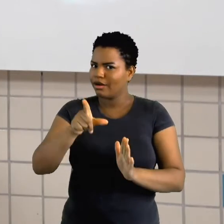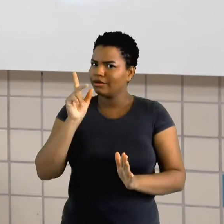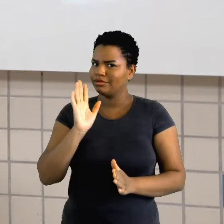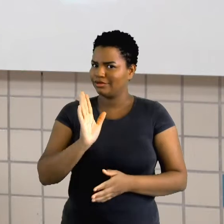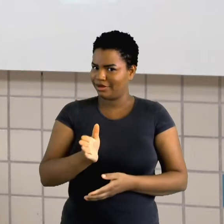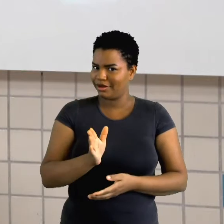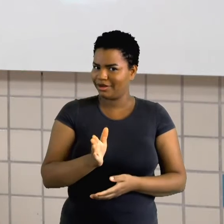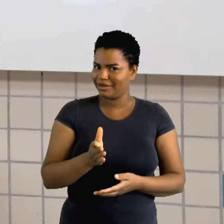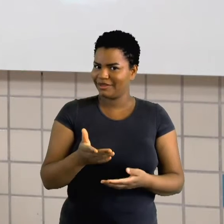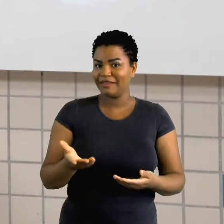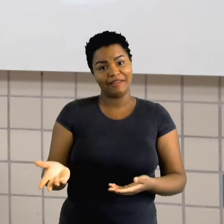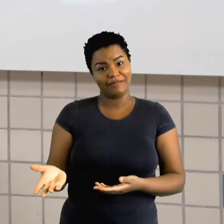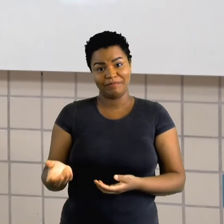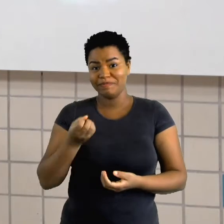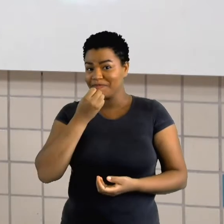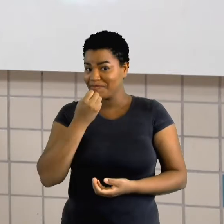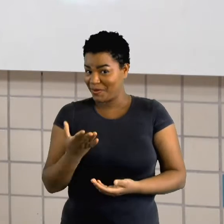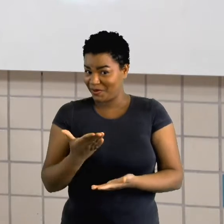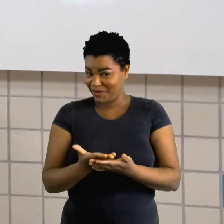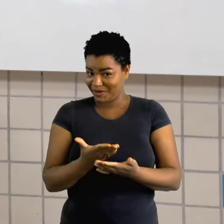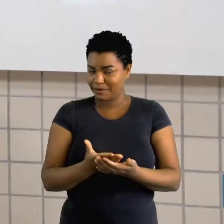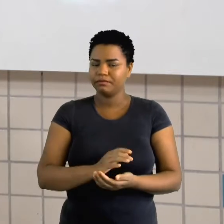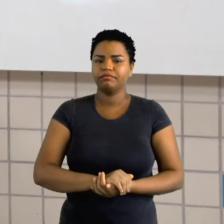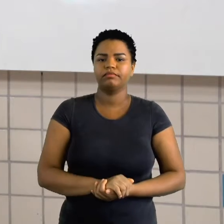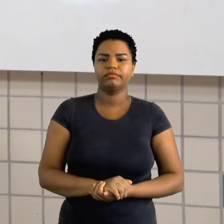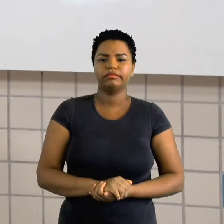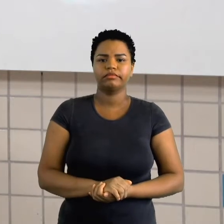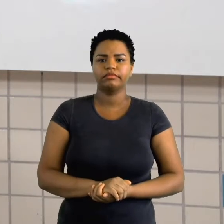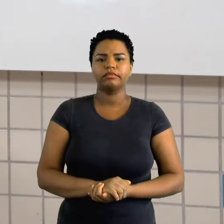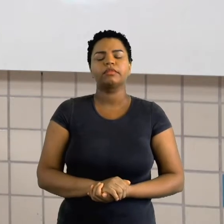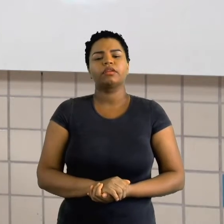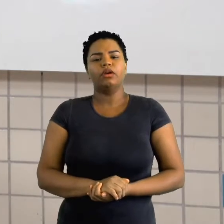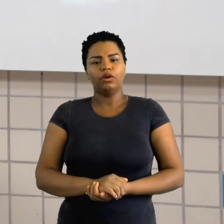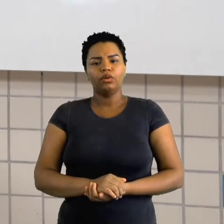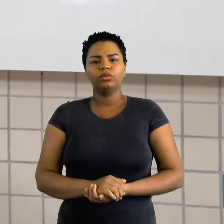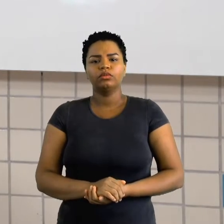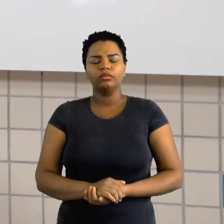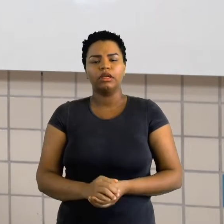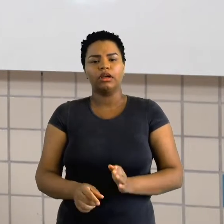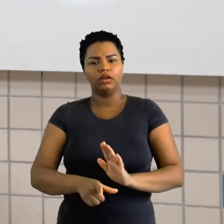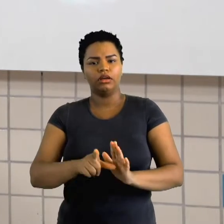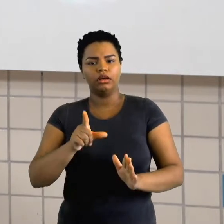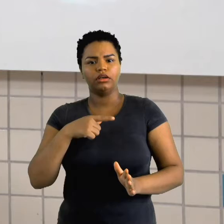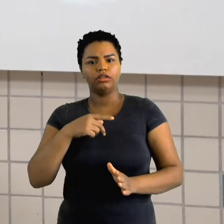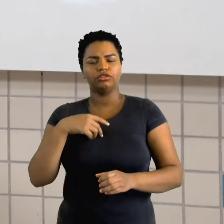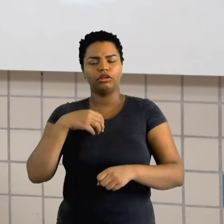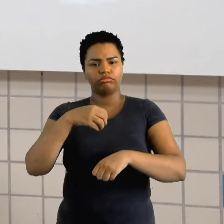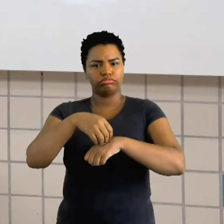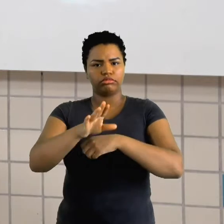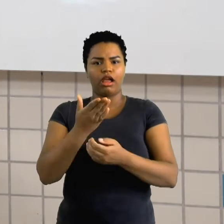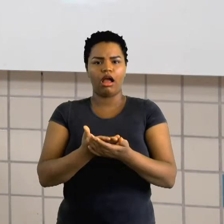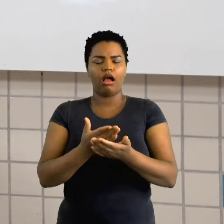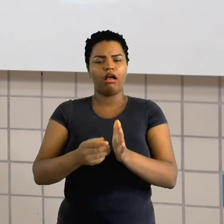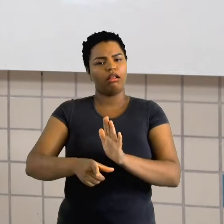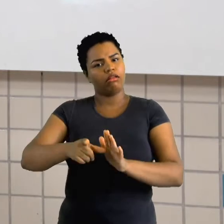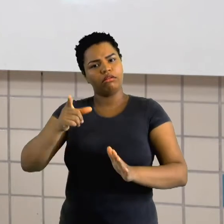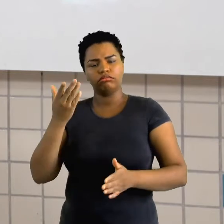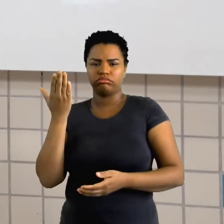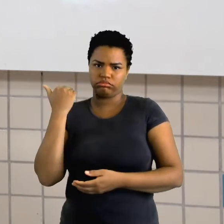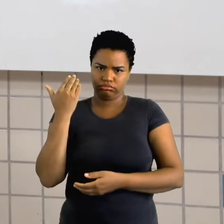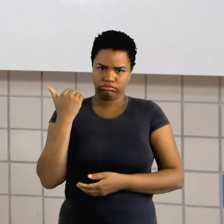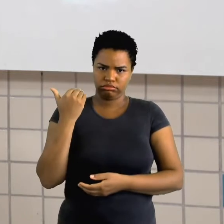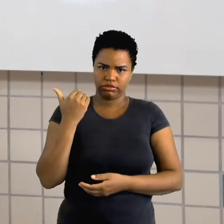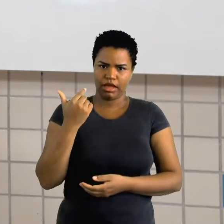bons estudos. Como eu já havia dito para vocês em aulas anteriores, nós temos, eu tenho uma